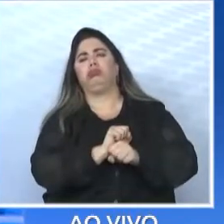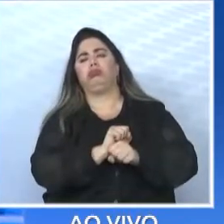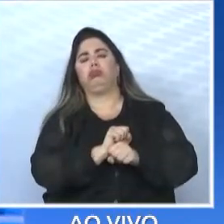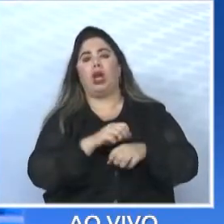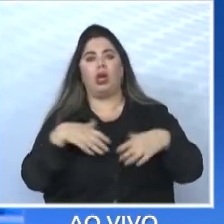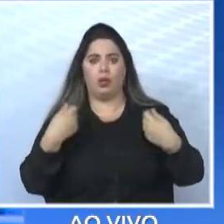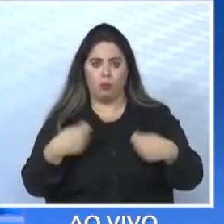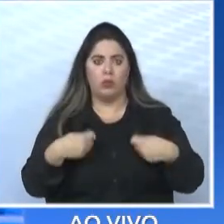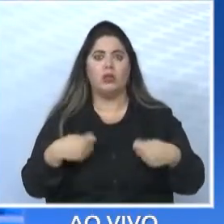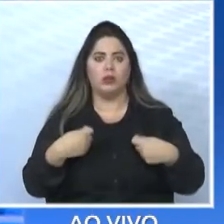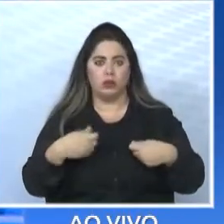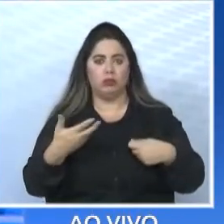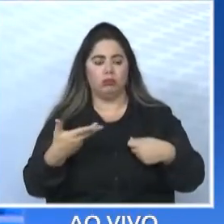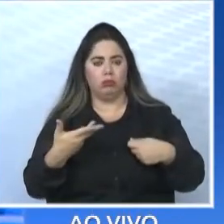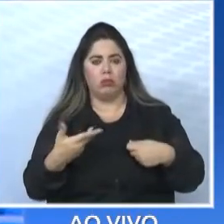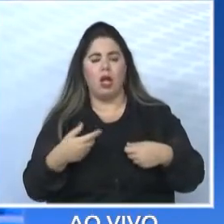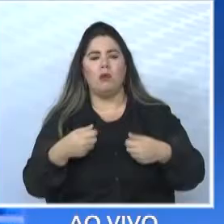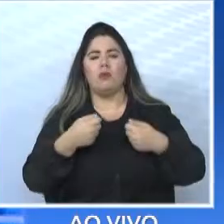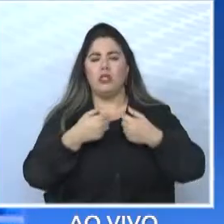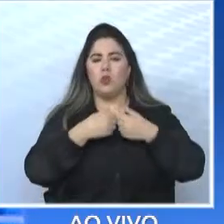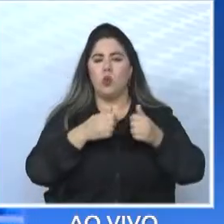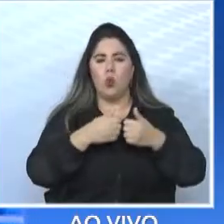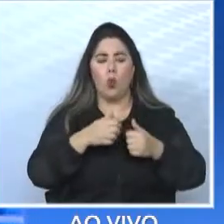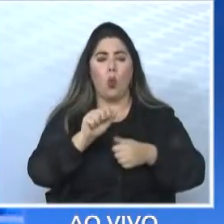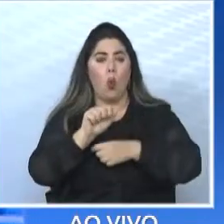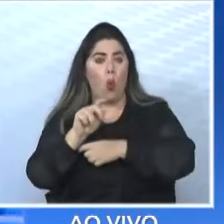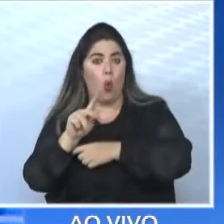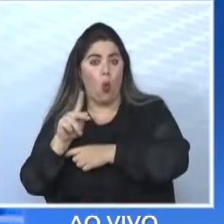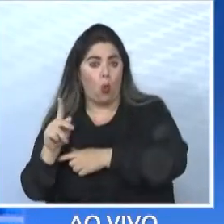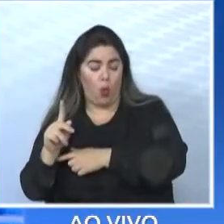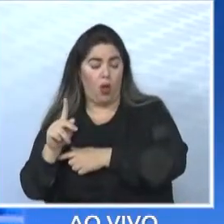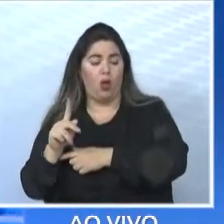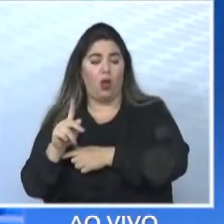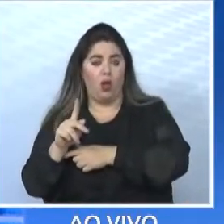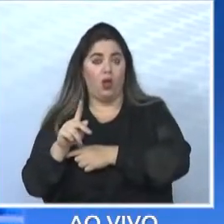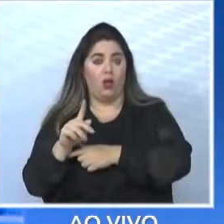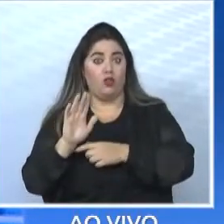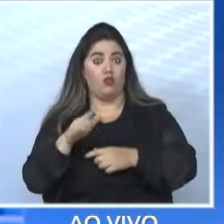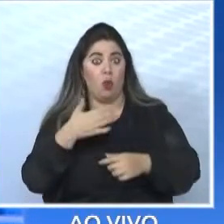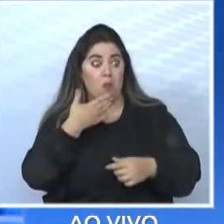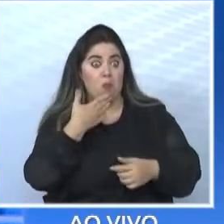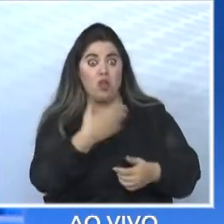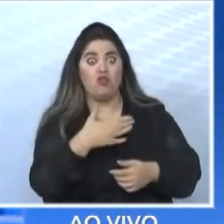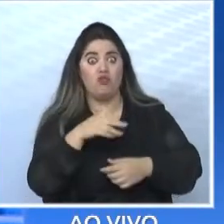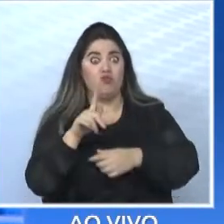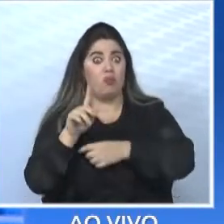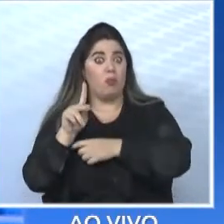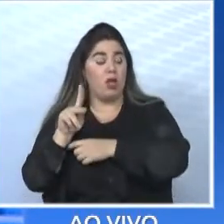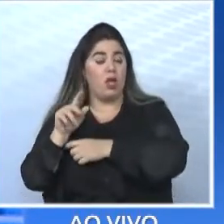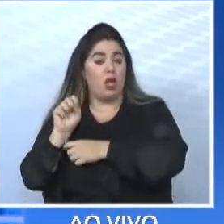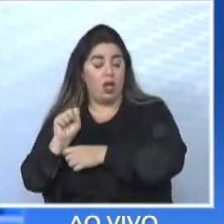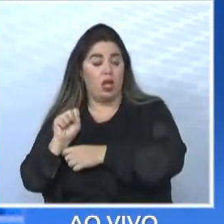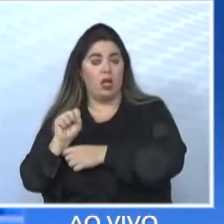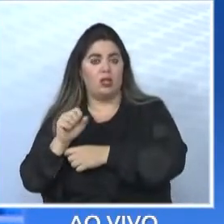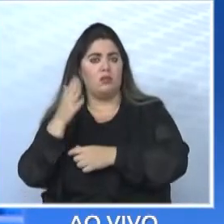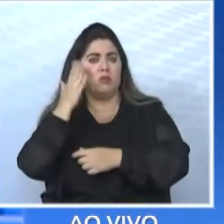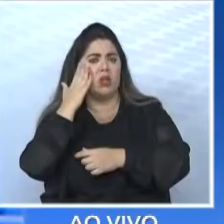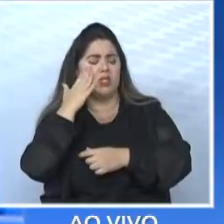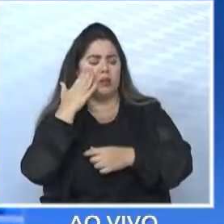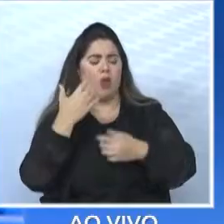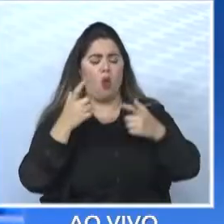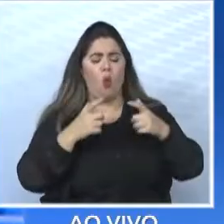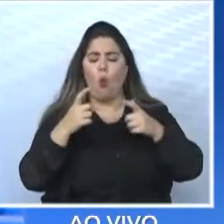colocar nos ônibus um aplicativo através do GPS que eu exigi que eles colocassem para as pessoas saberem onde estão os ônibus.